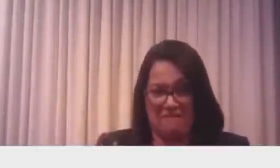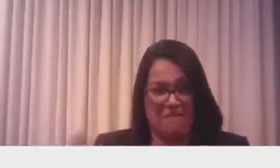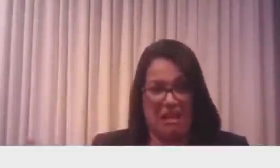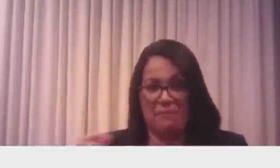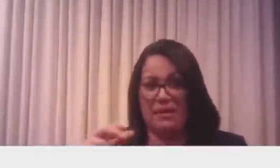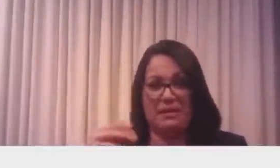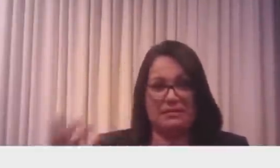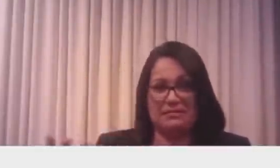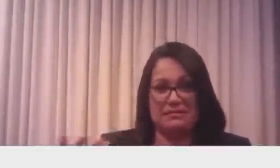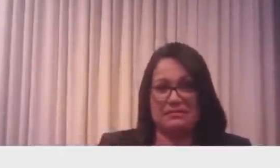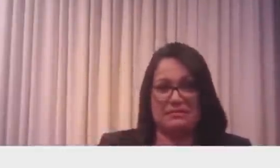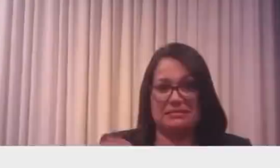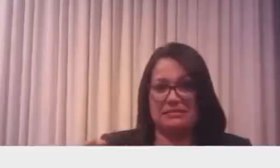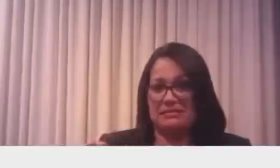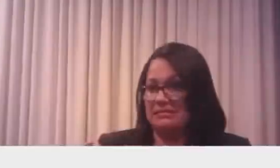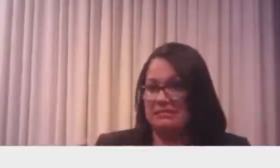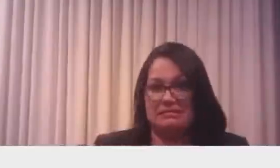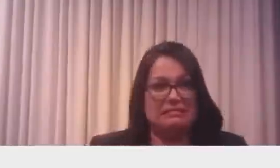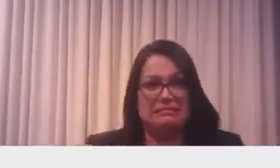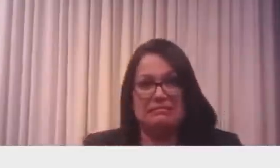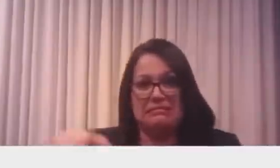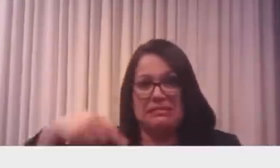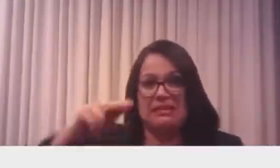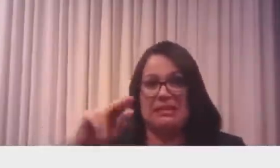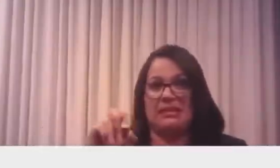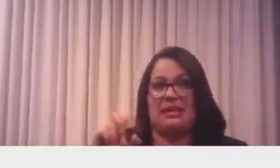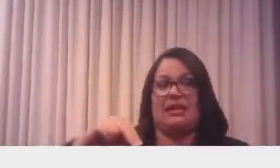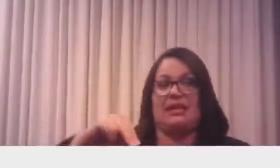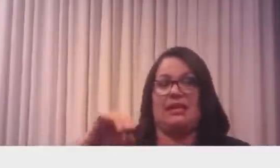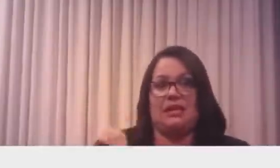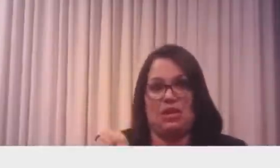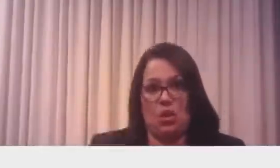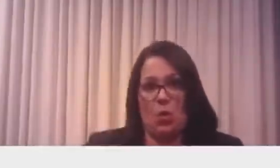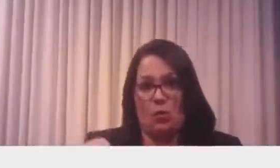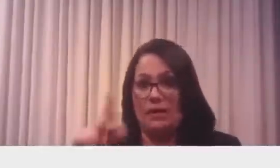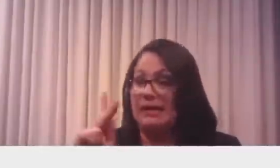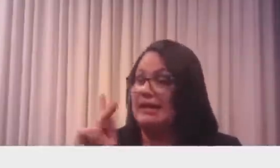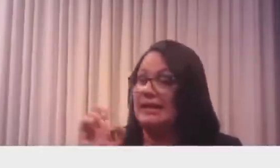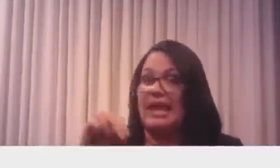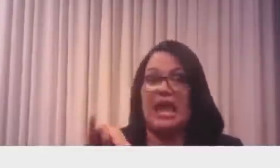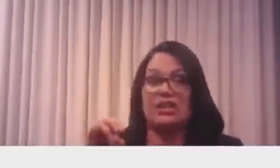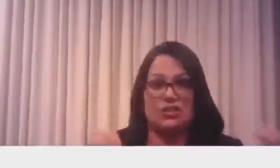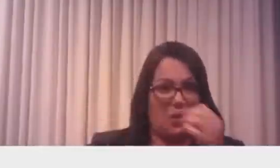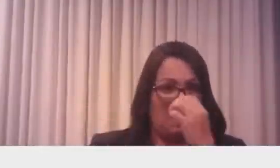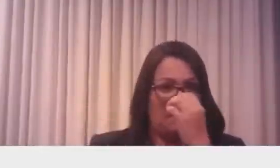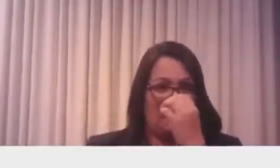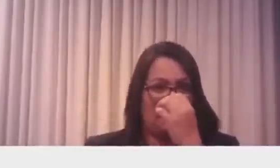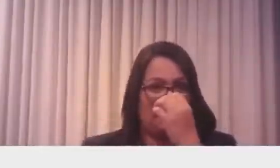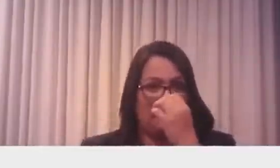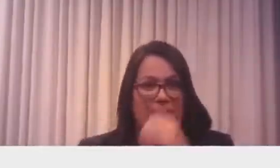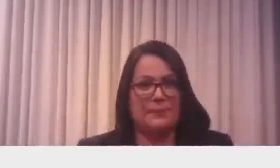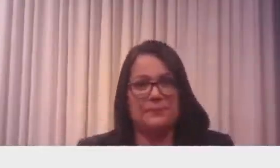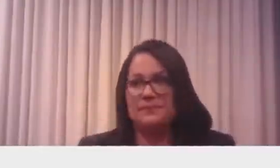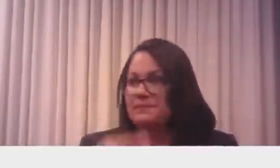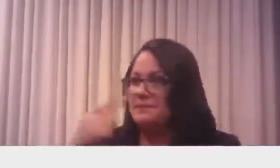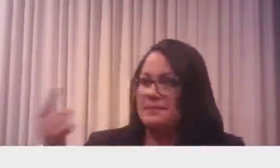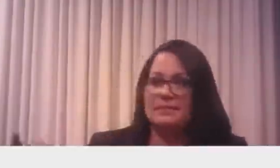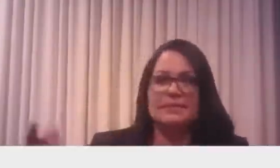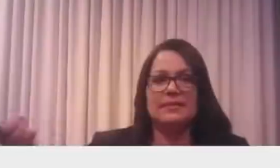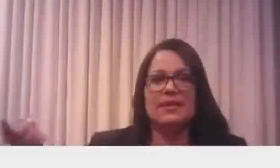O que nós temos para preservar aqui? Tem madeira, tem biodiversidade, tem riquezas minerais, lá fora não tem nada. Lá fora tem